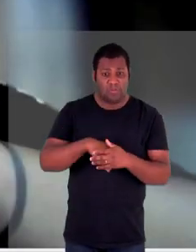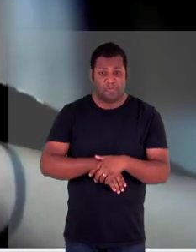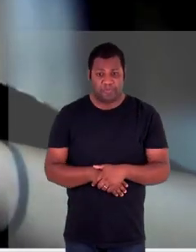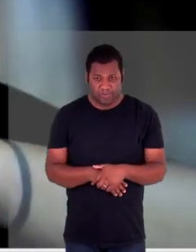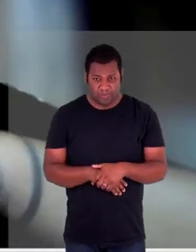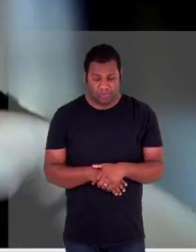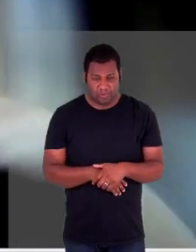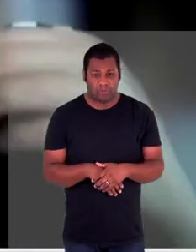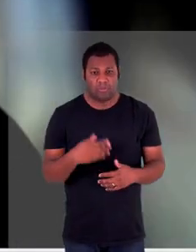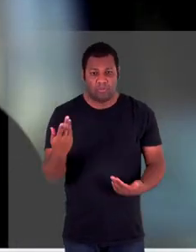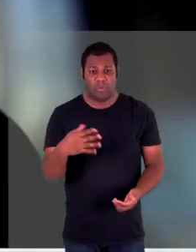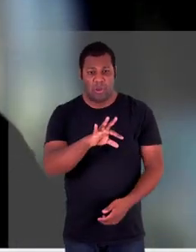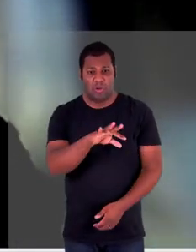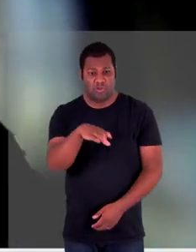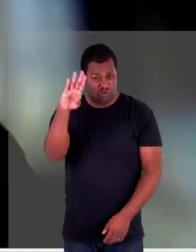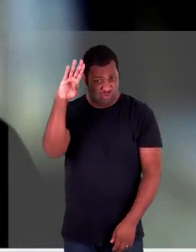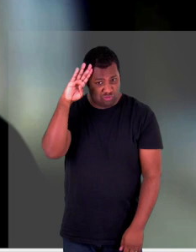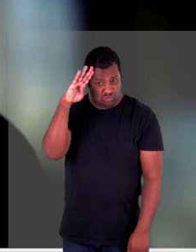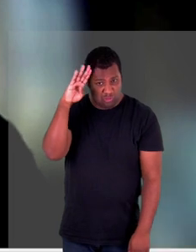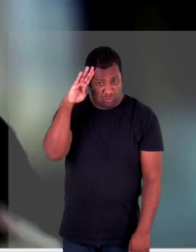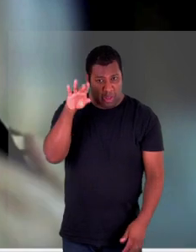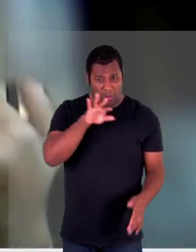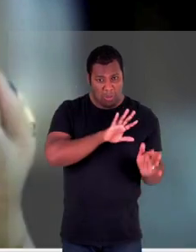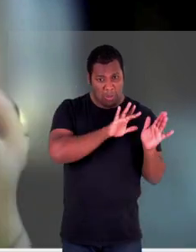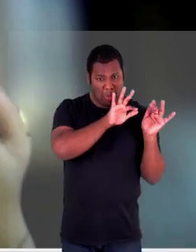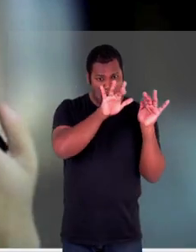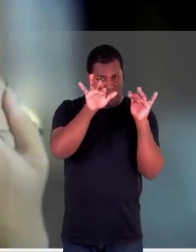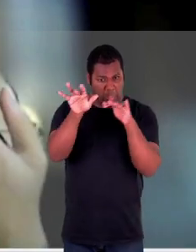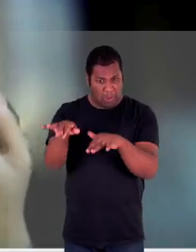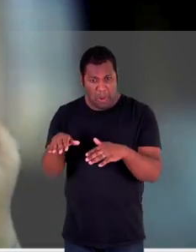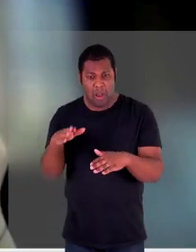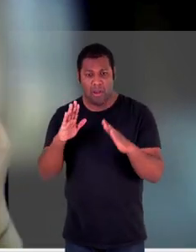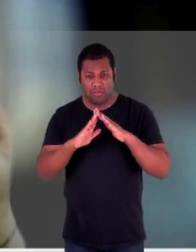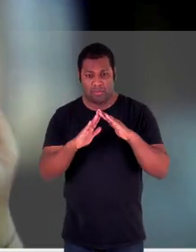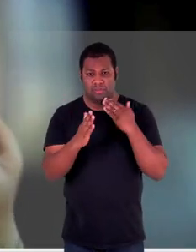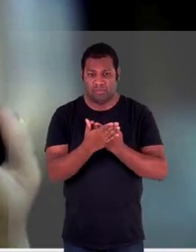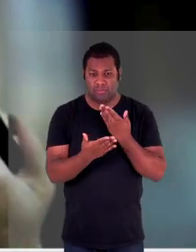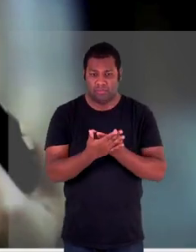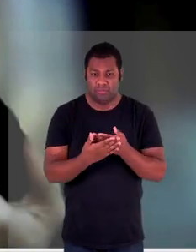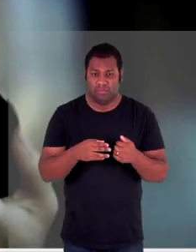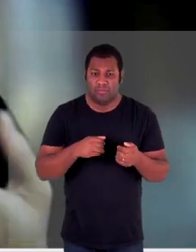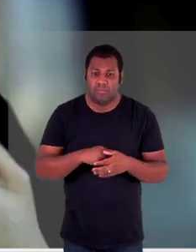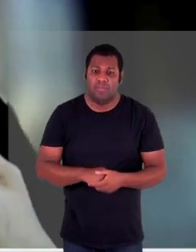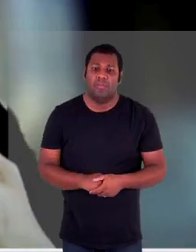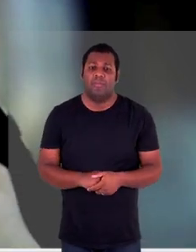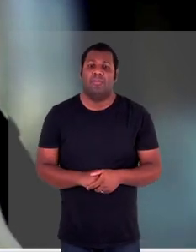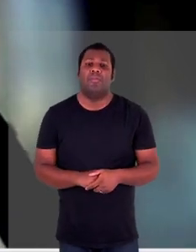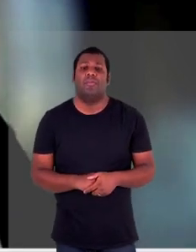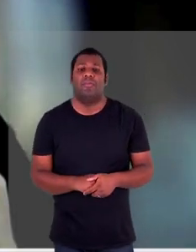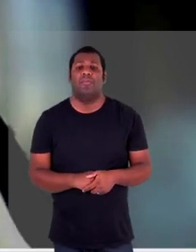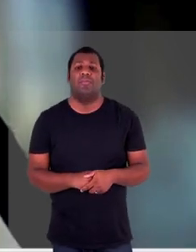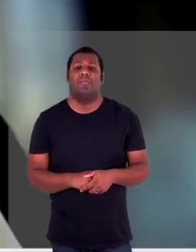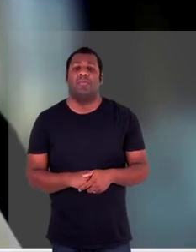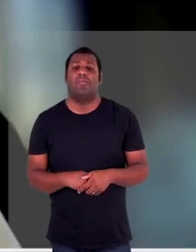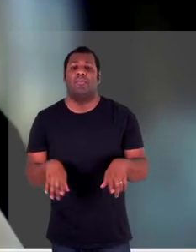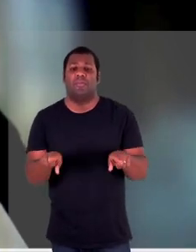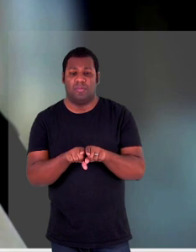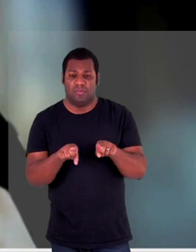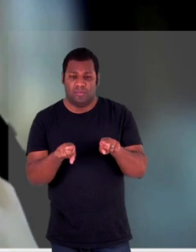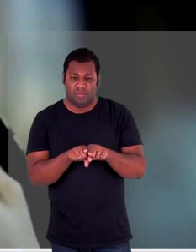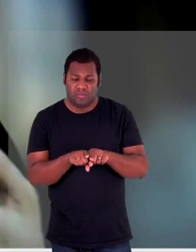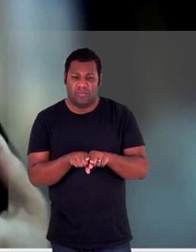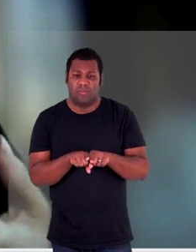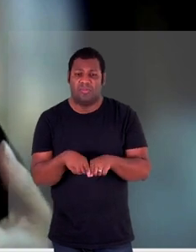morando nesses lugares porque eles não tem pra onde ir todo esse peso mental a gente tem também o peso físico